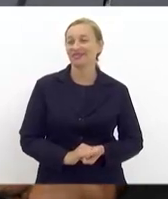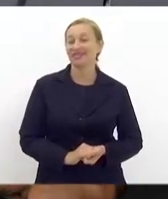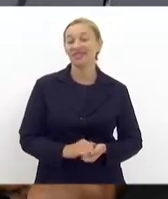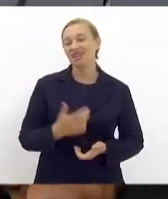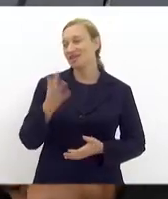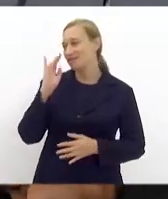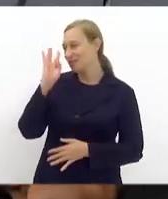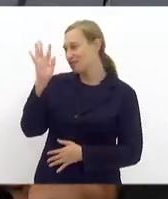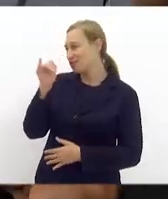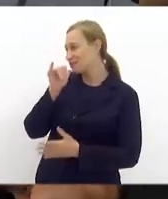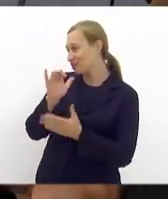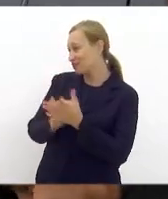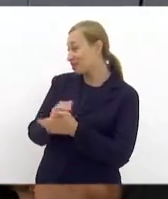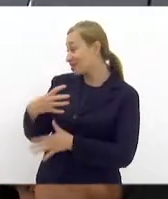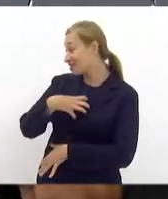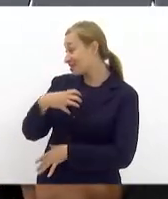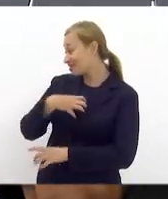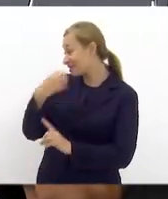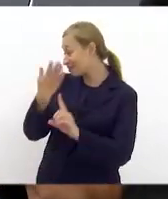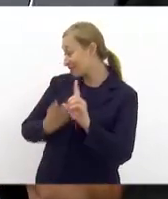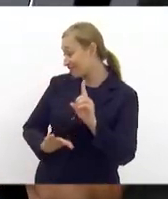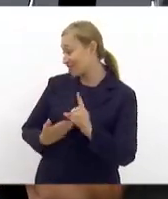se sente quando eu sou homenageado.